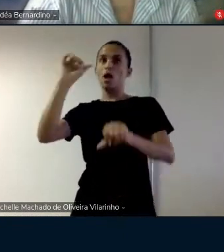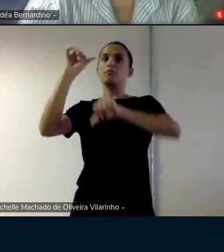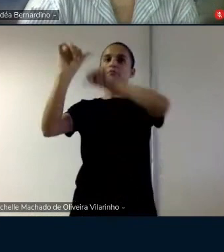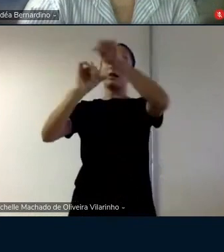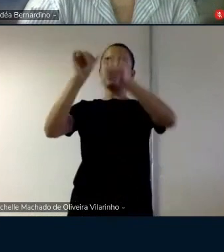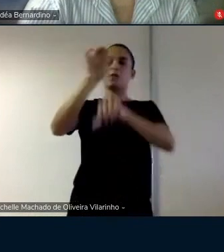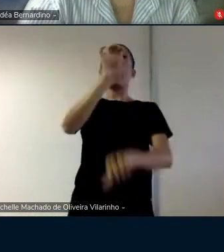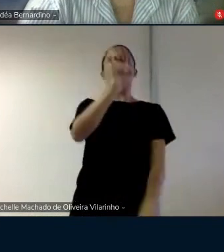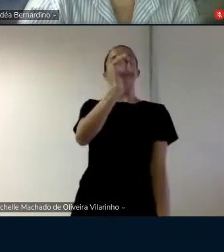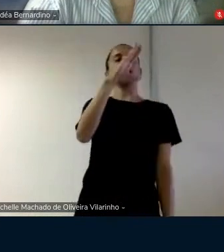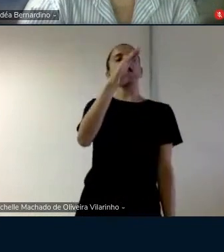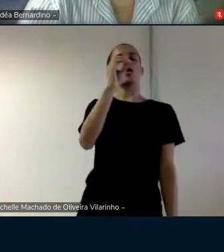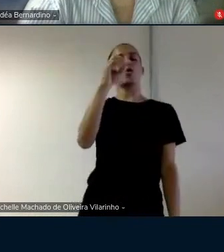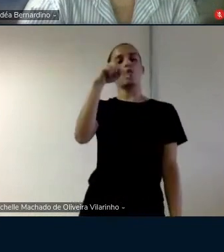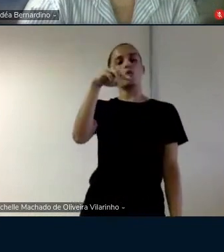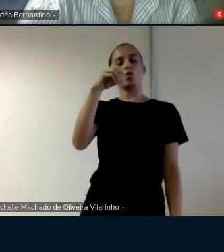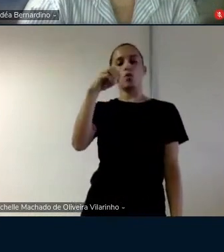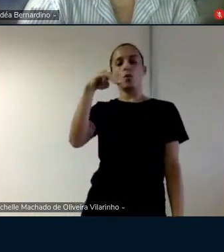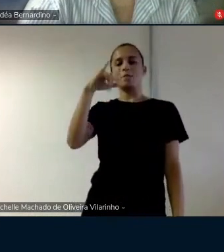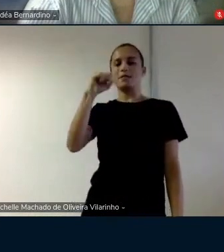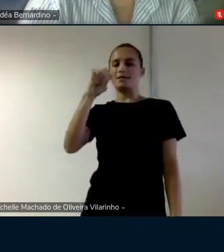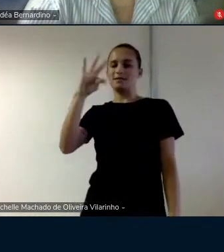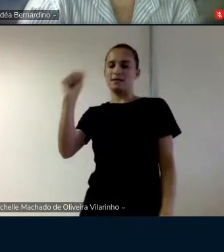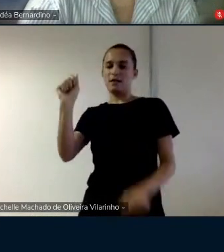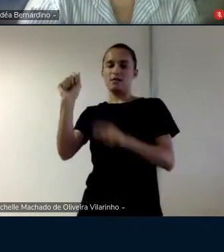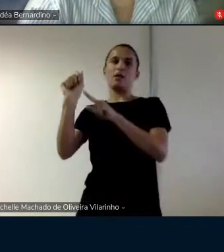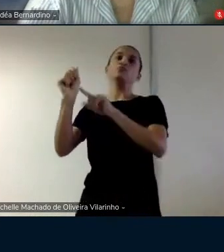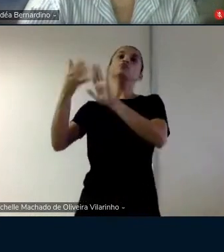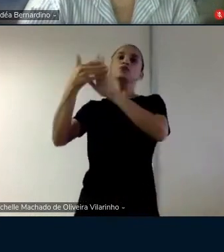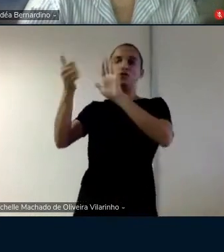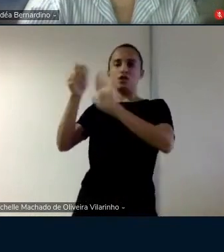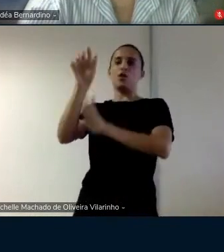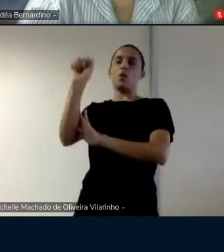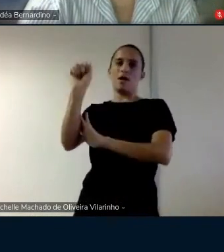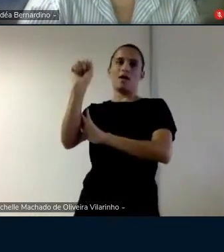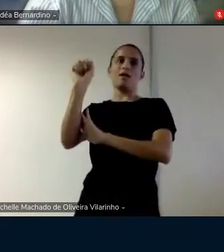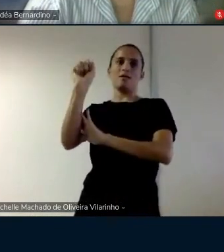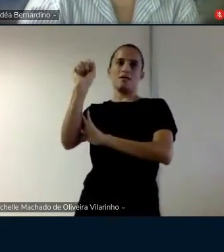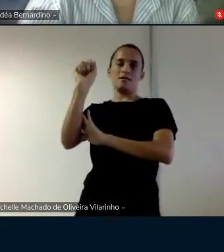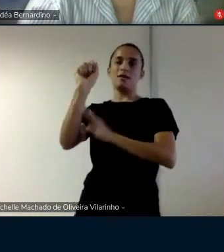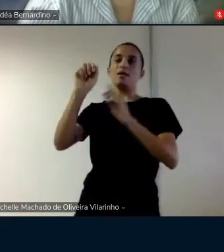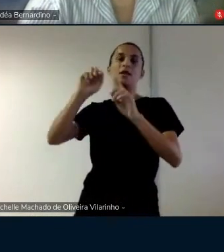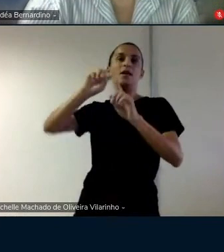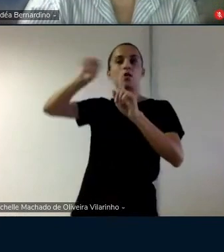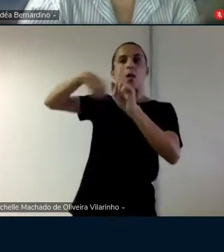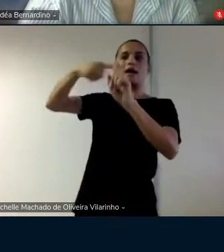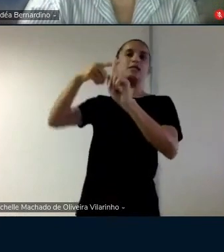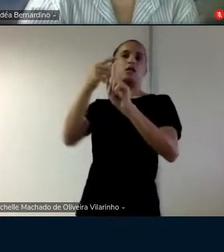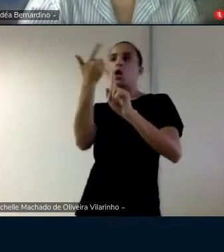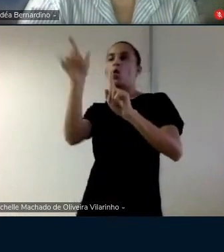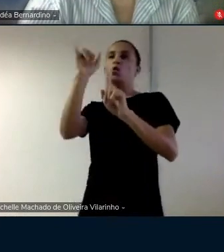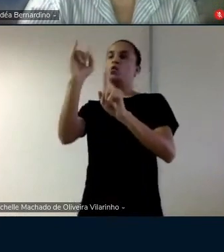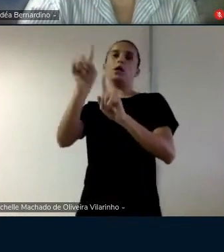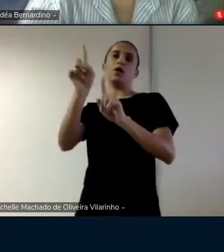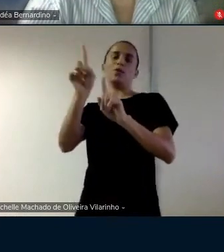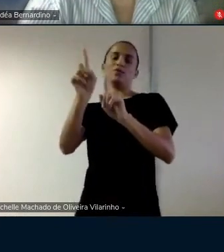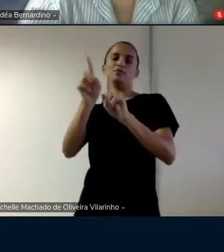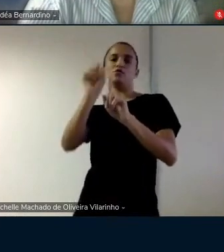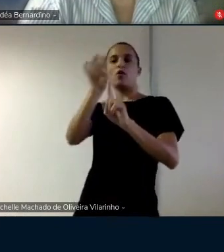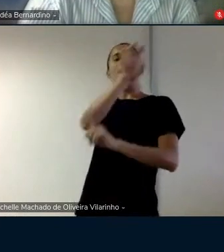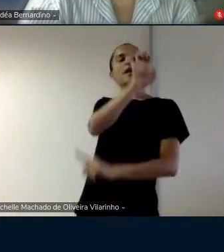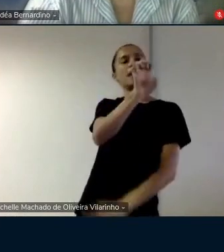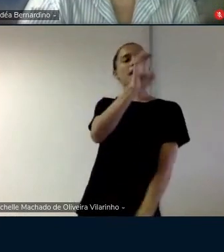entendeu só para justificar porque aí o professor não vai saber resolver esse problema e o aluno pergunta para ele